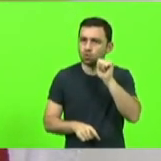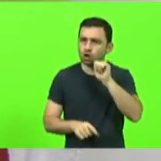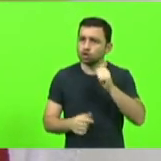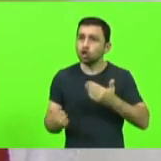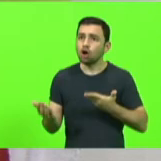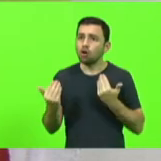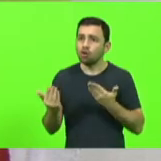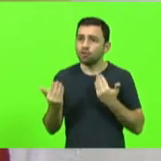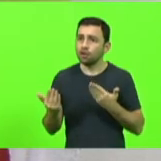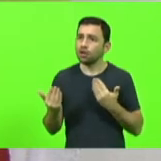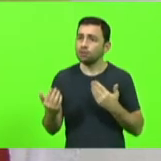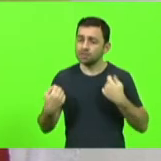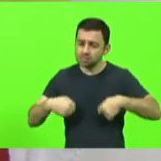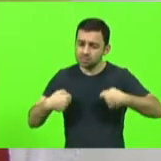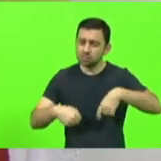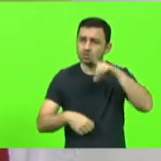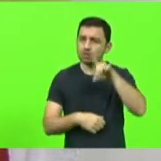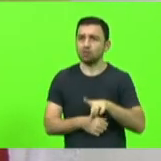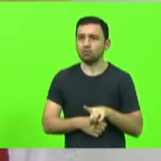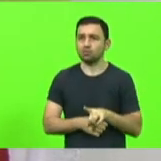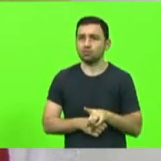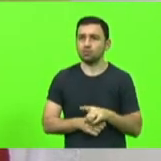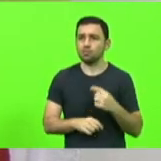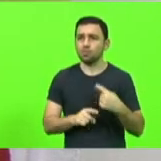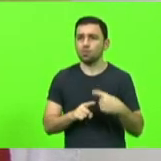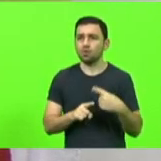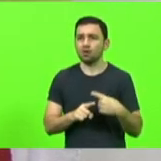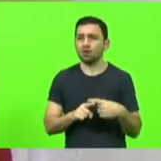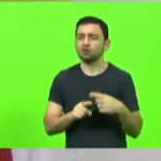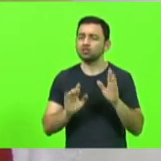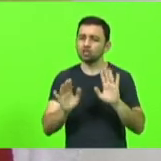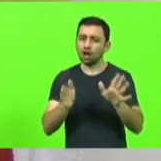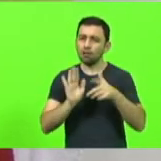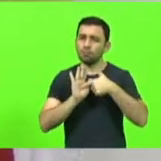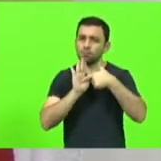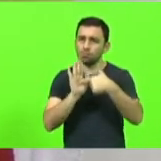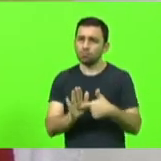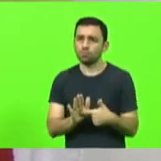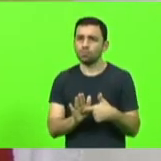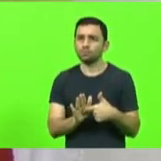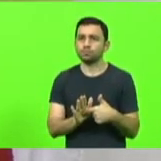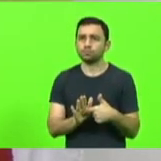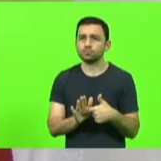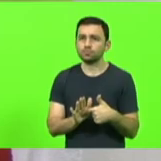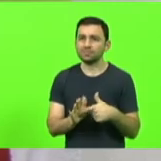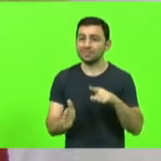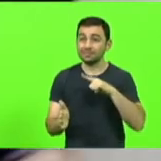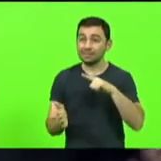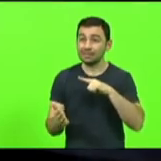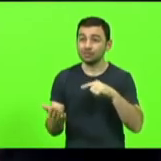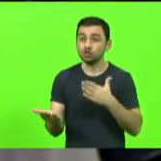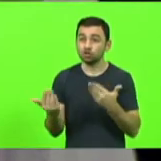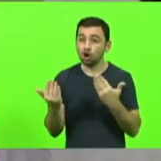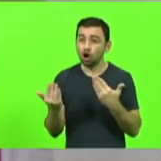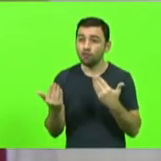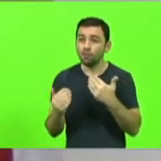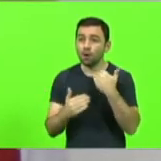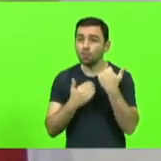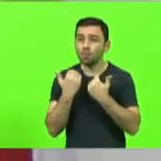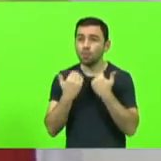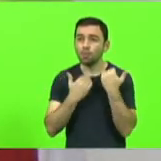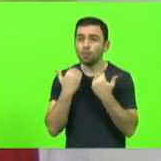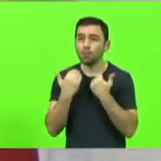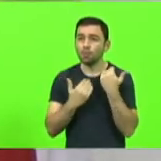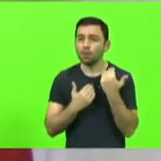jovens tenham esse direito porque como foi mencionado nós temos jovens morrendo e